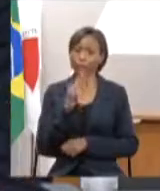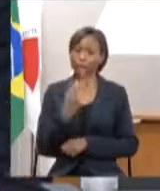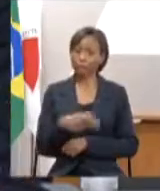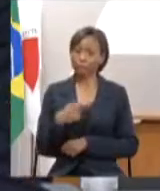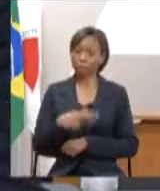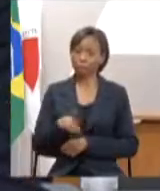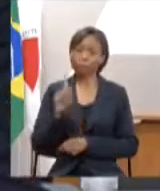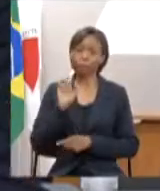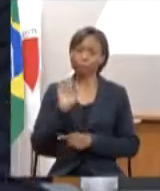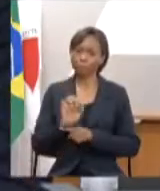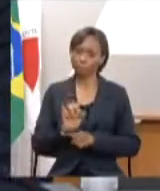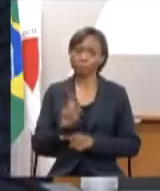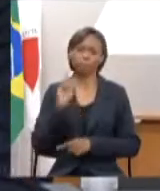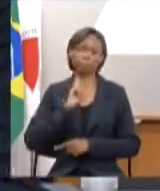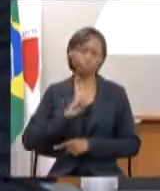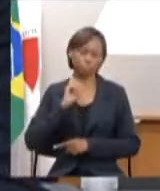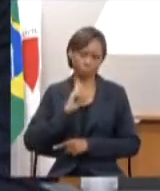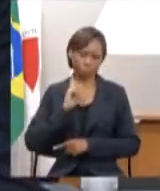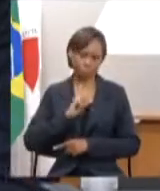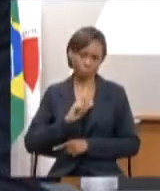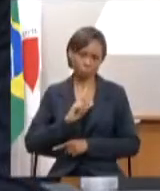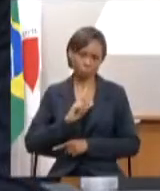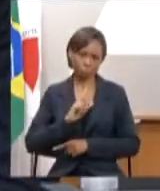quando eu digo ao estado